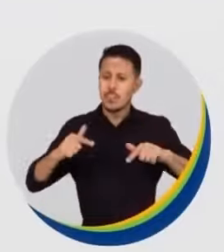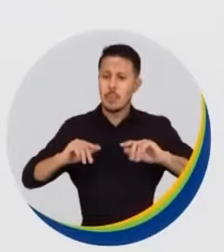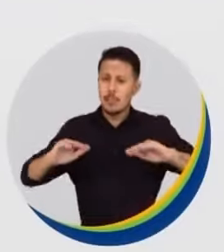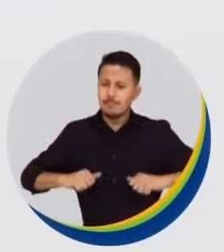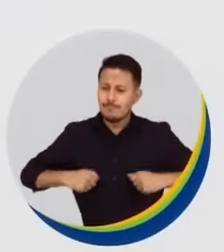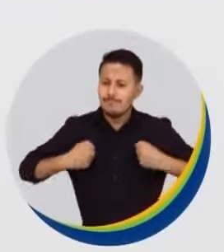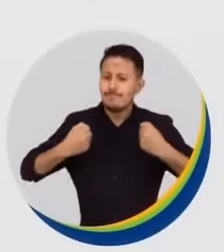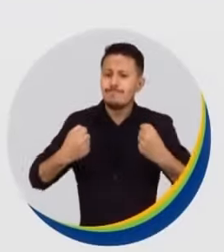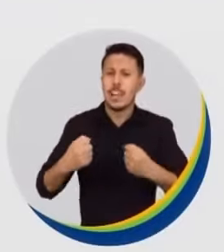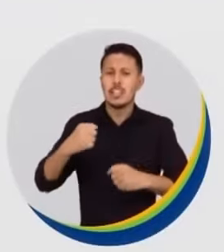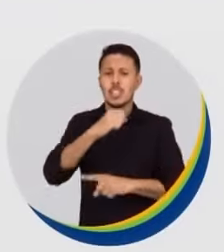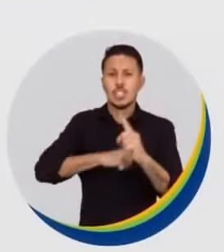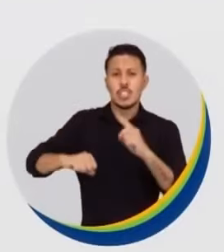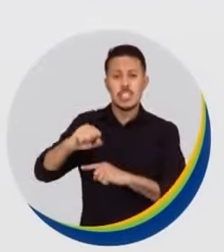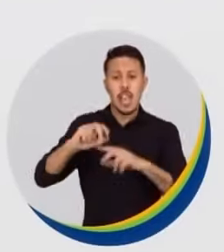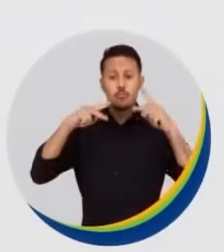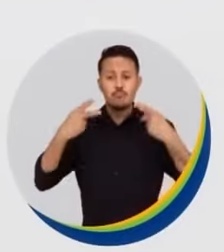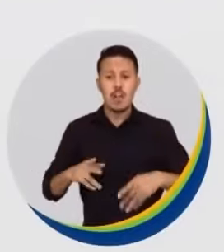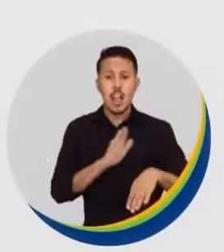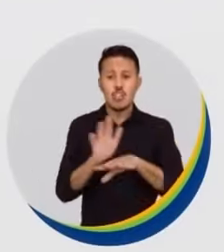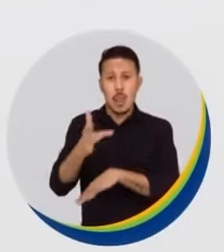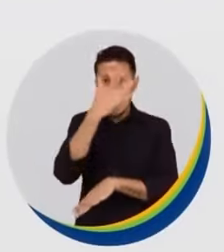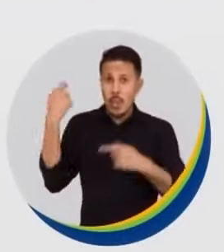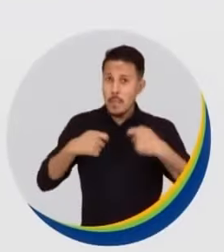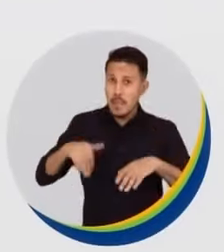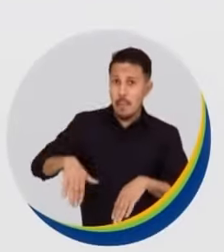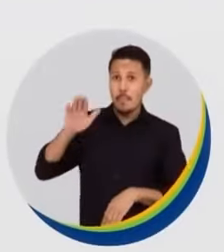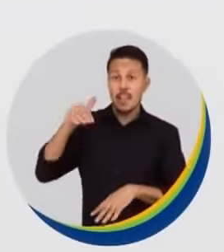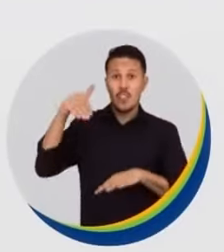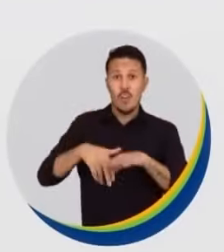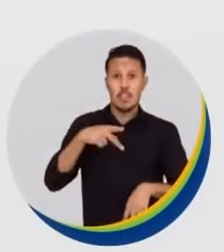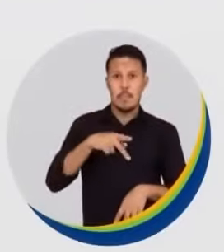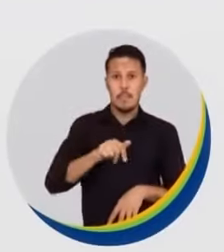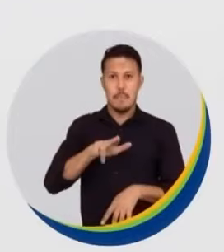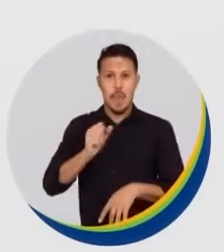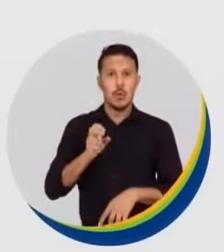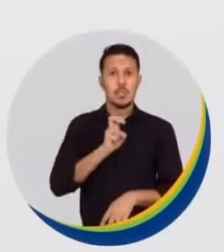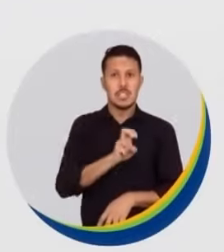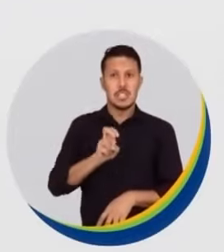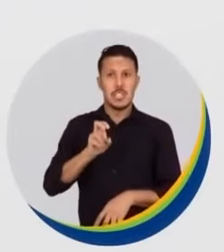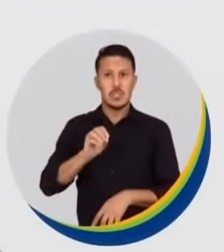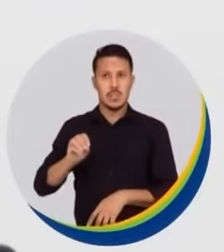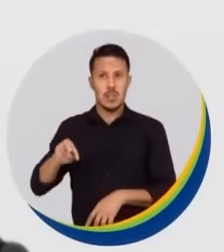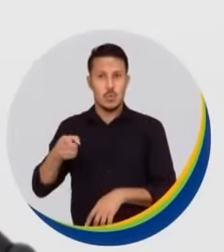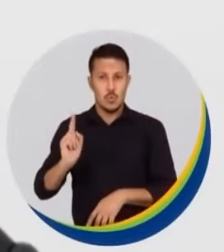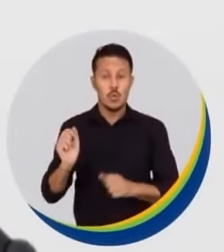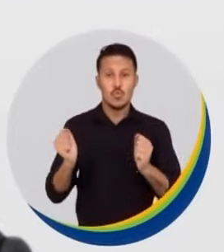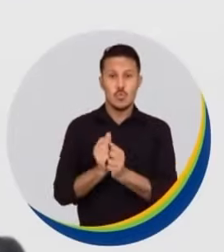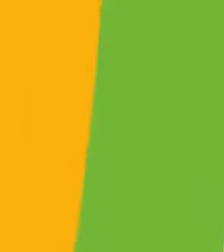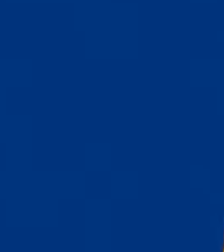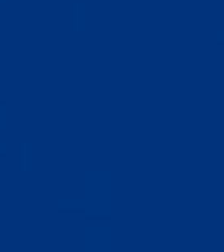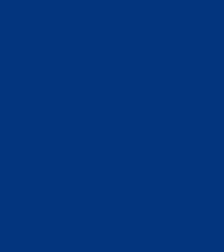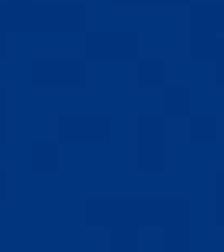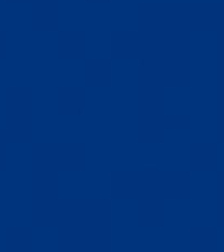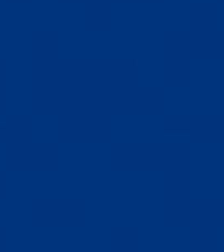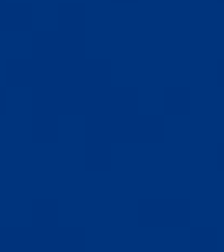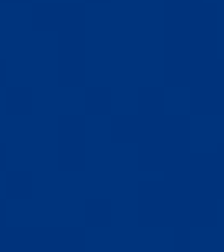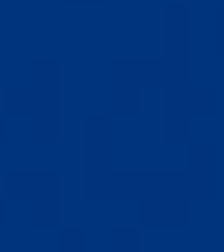ações sociais humanitárias que ajudem as pessoas que mais precisam. Vote Paulo Kobayashi, 550-01 e Ricardo Nunes, 15.